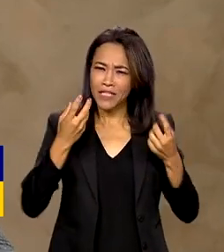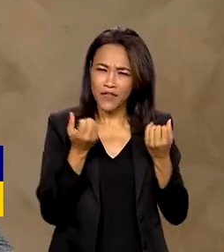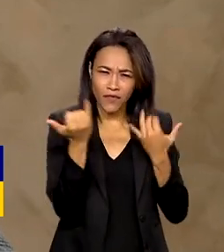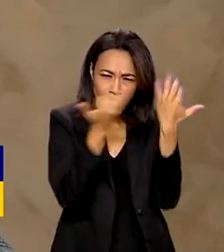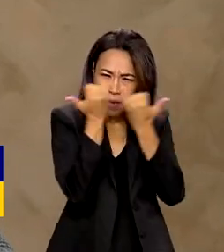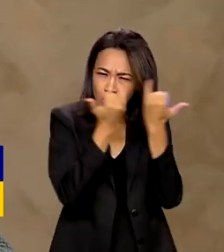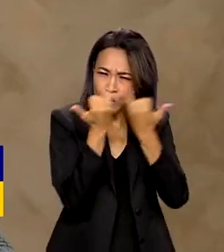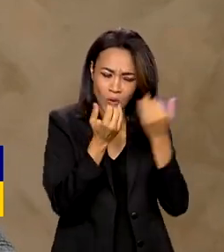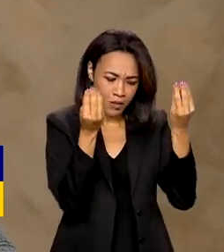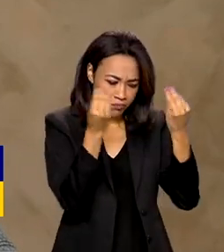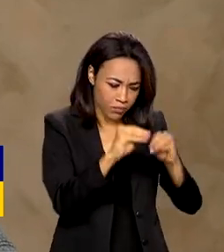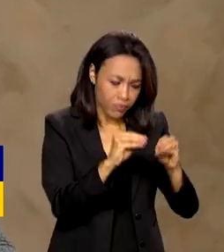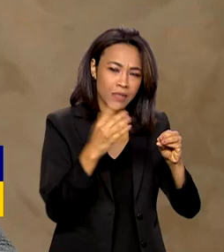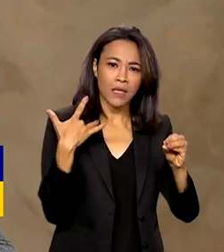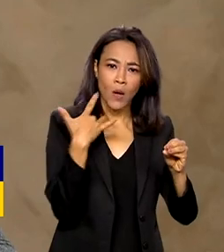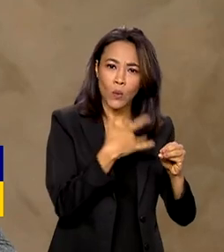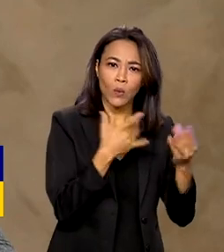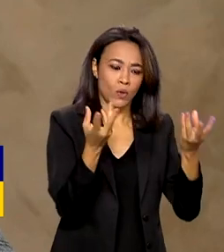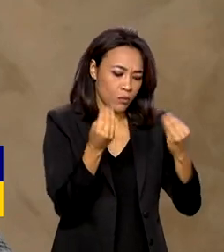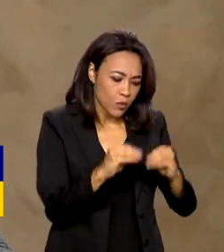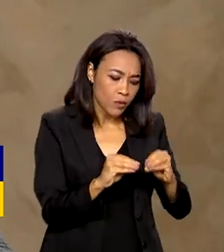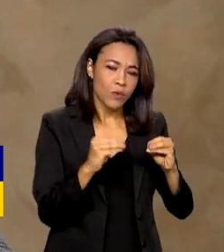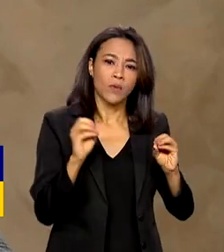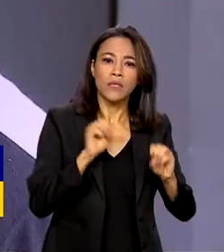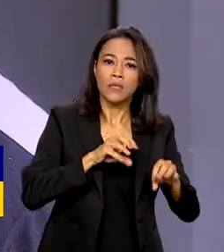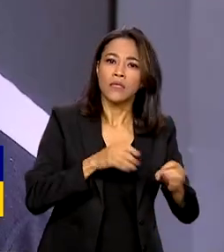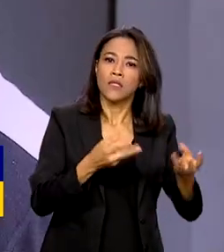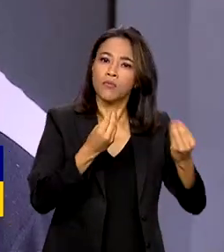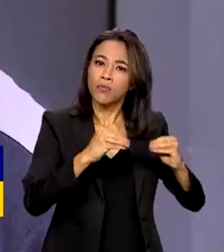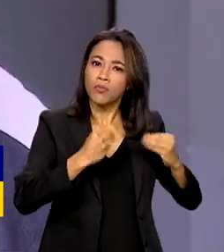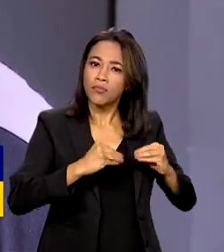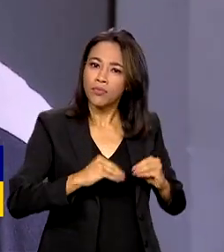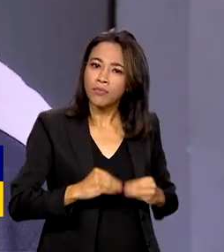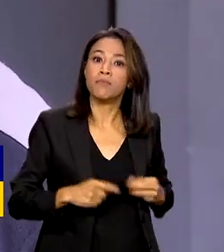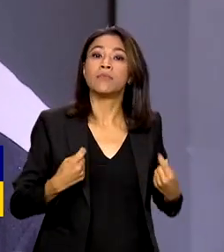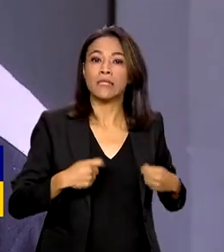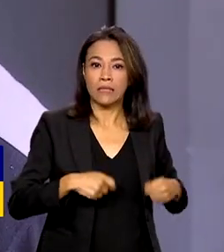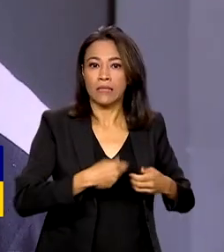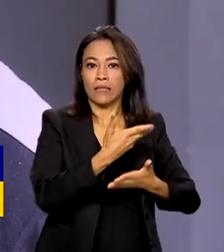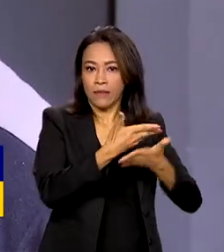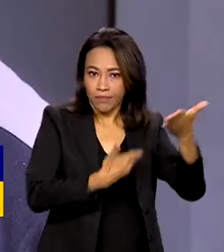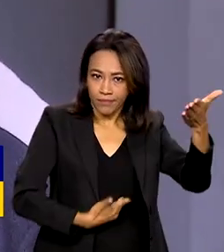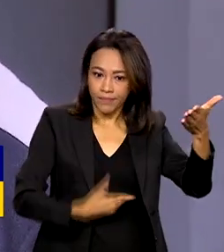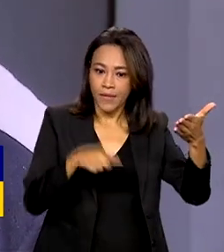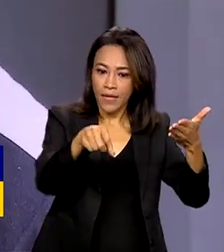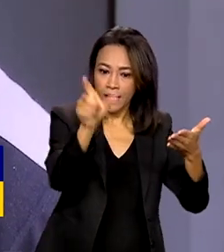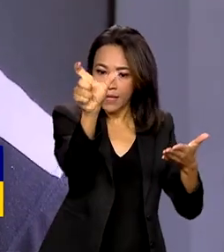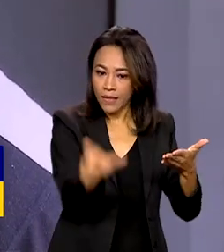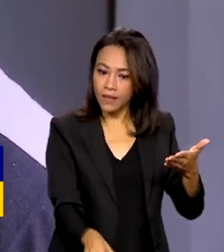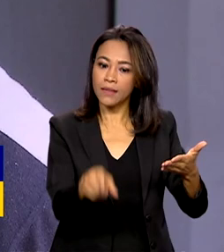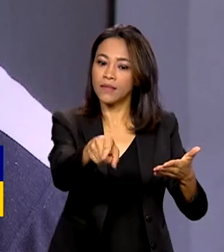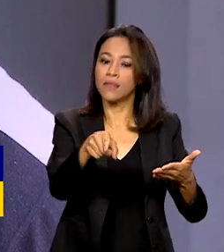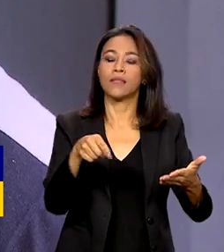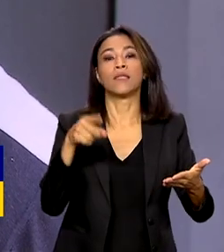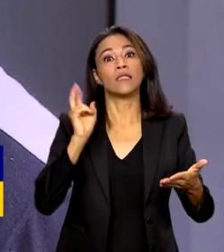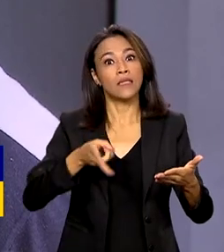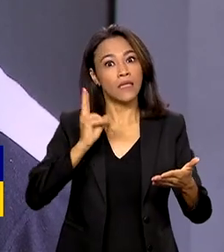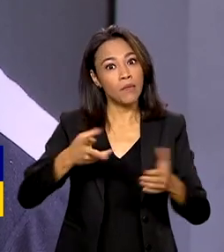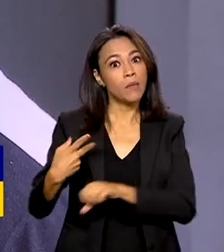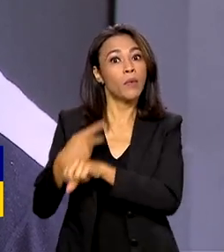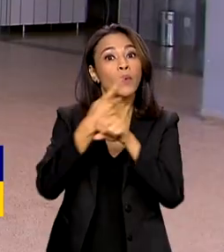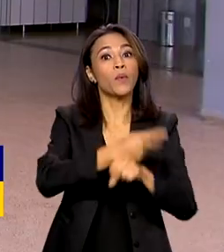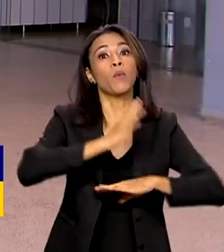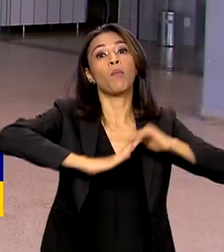de formações de saúde, de educação, dos seus dependentes. Precavido, este empresário sempre recorre ao serviço de um